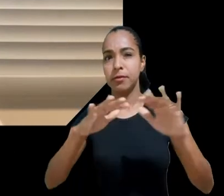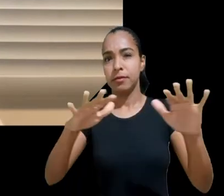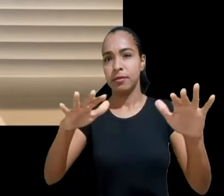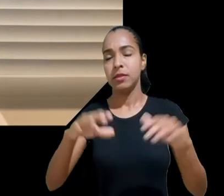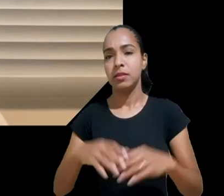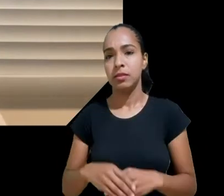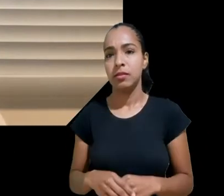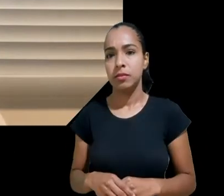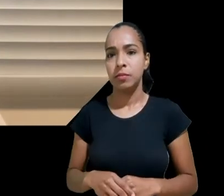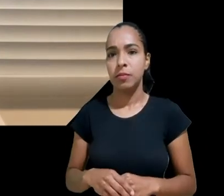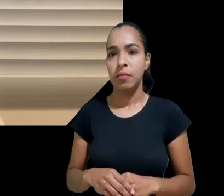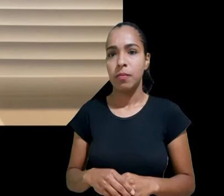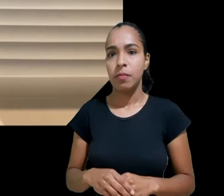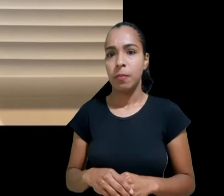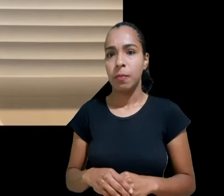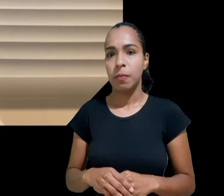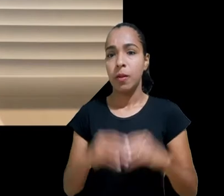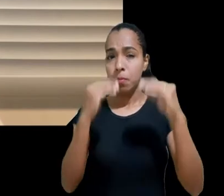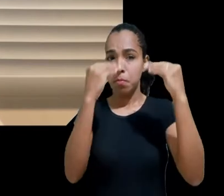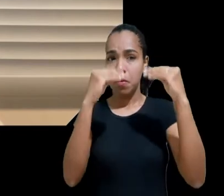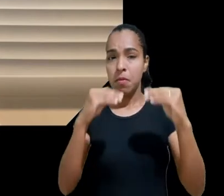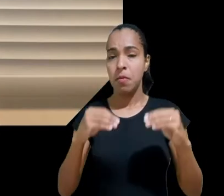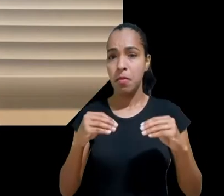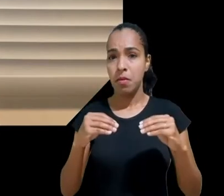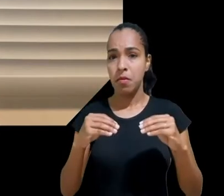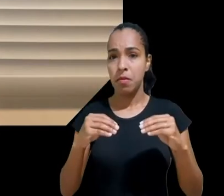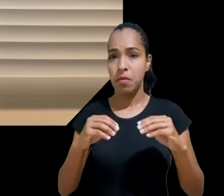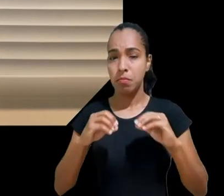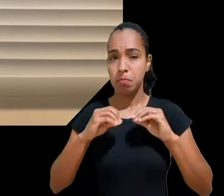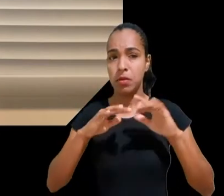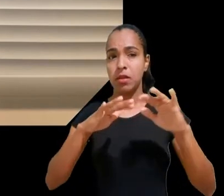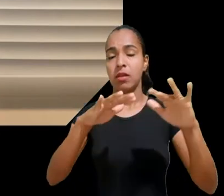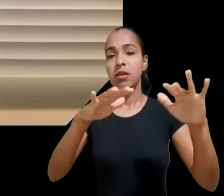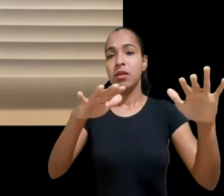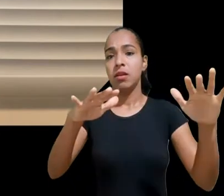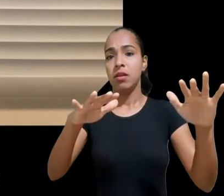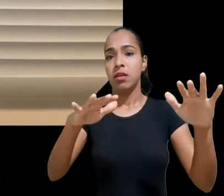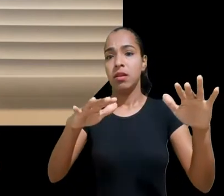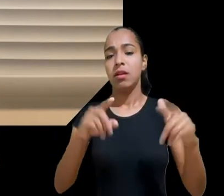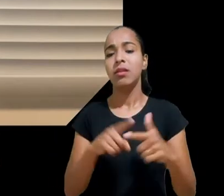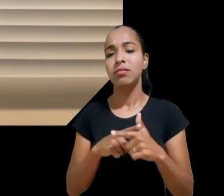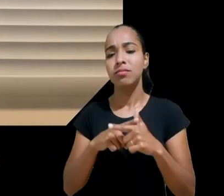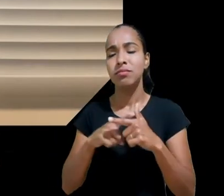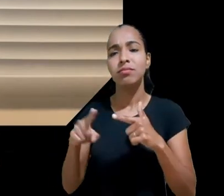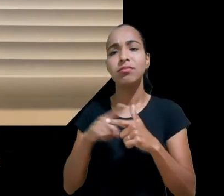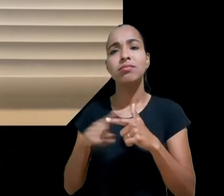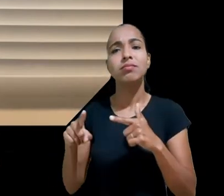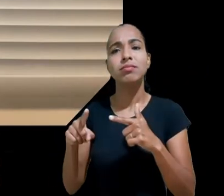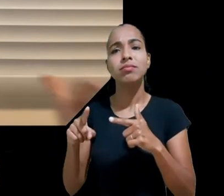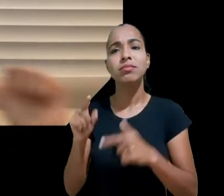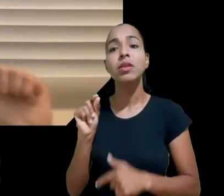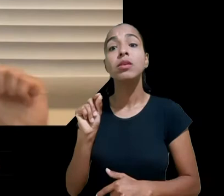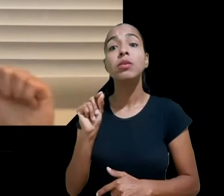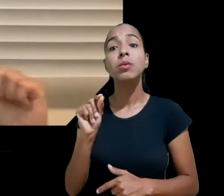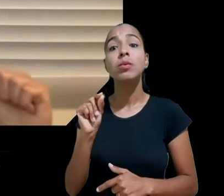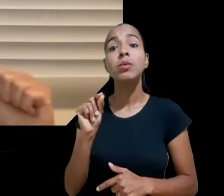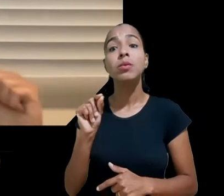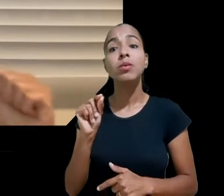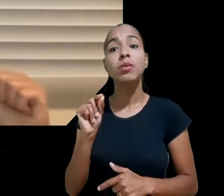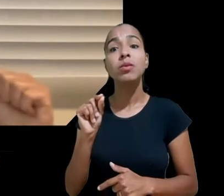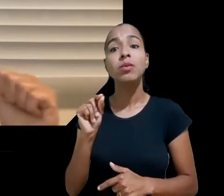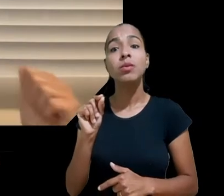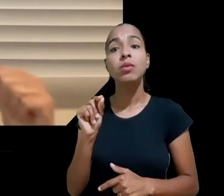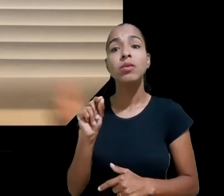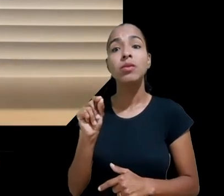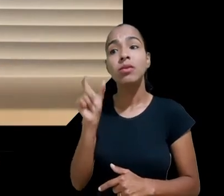o problema em si não é a questão individualizada, é a questão estrutural. Então o TSE lá atrás